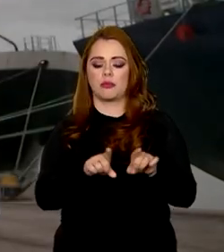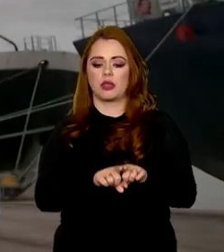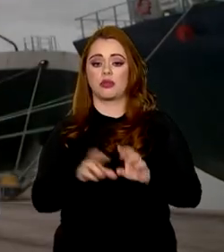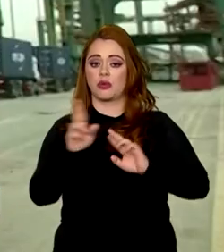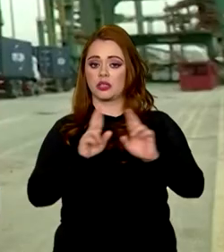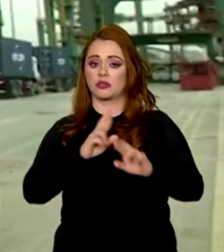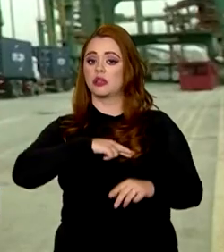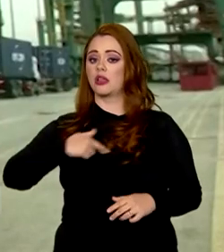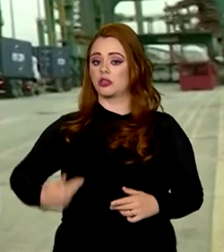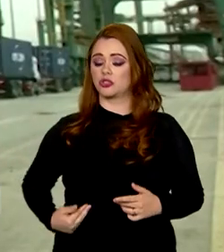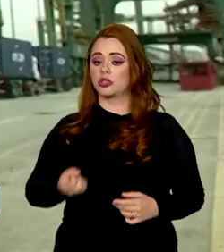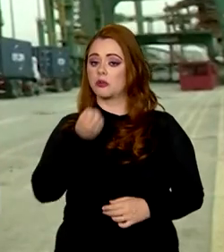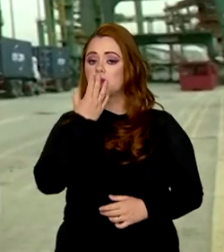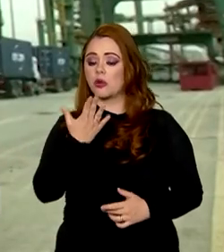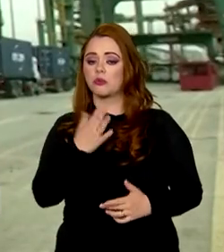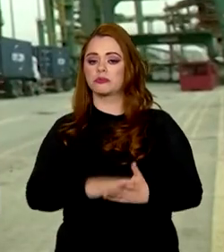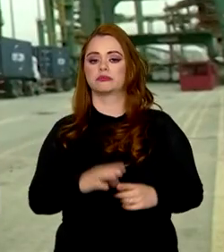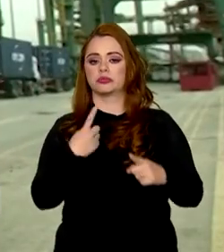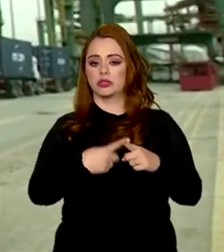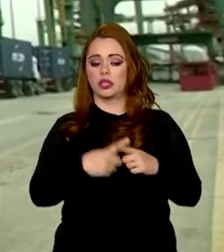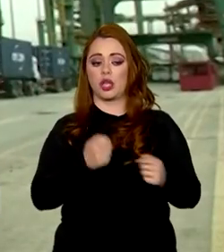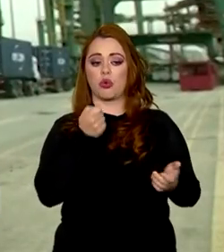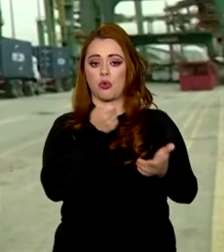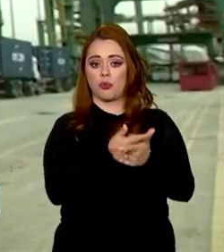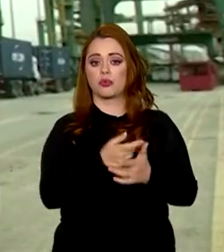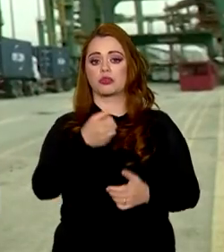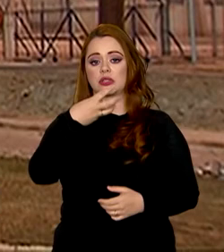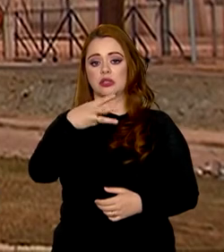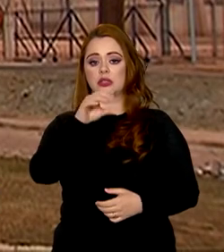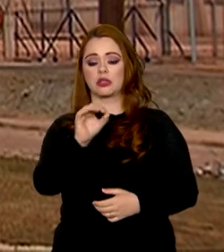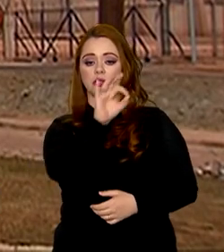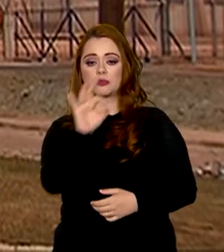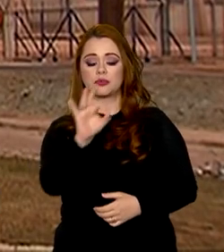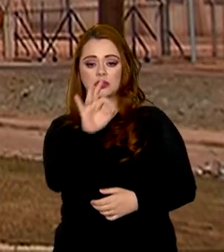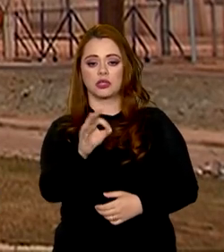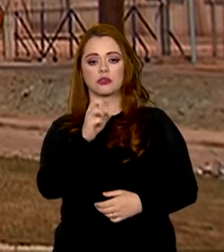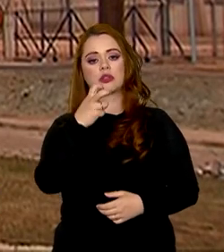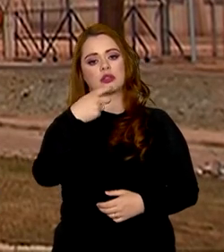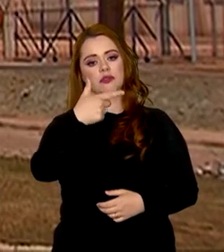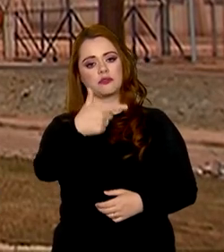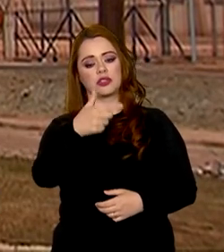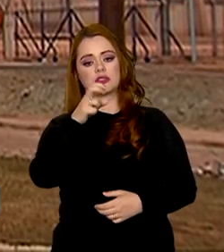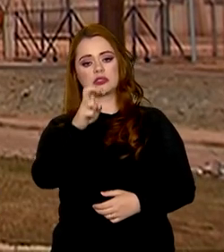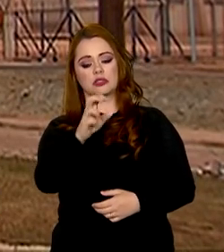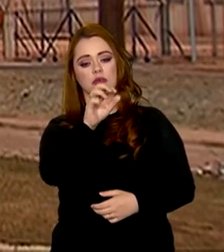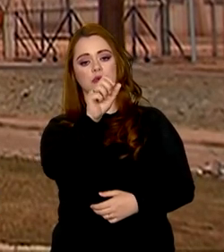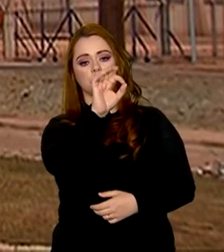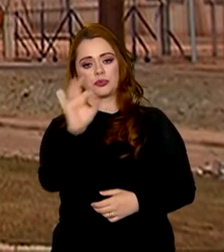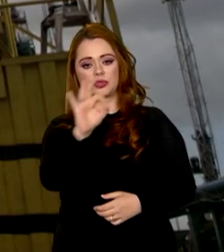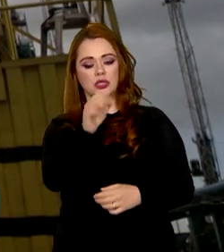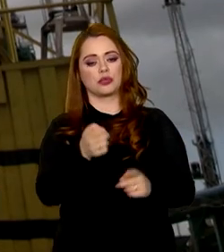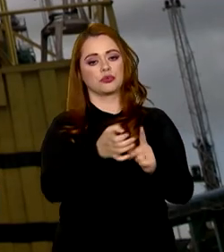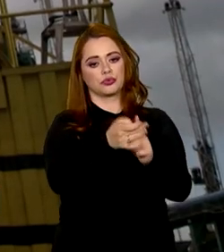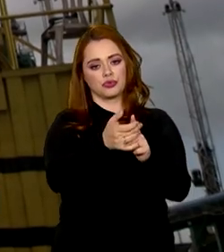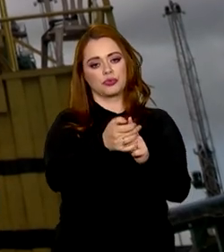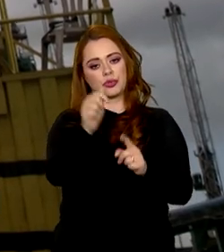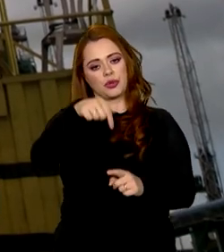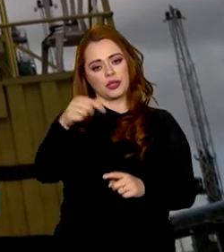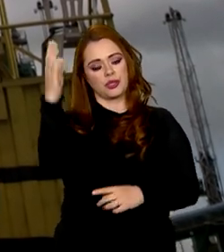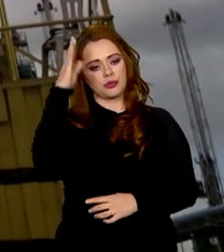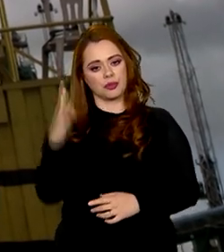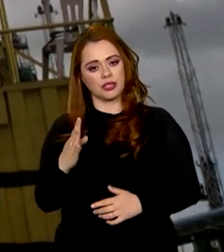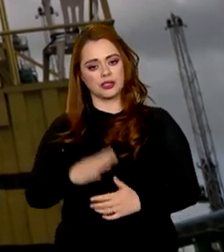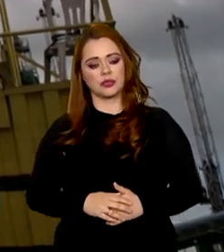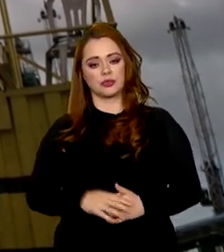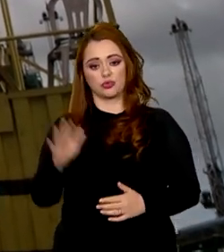foi a China, que comprou cerca de 30% da safra de soja e 25% da safra de milho produzidos no Brasil. No